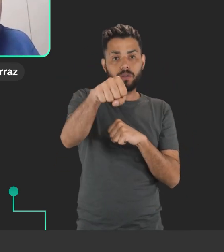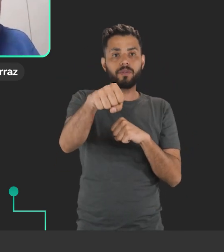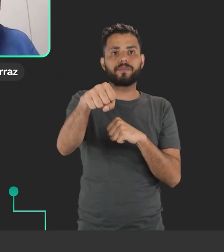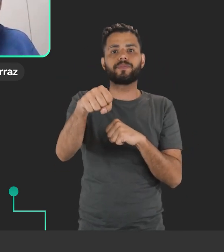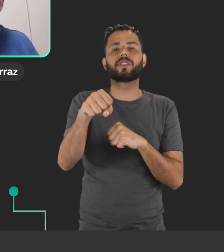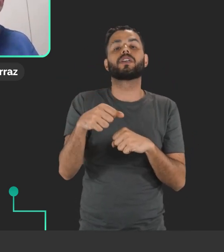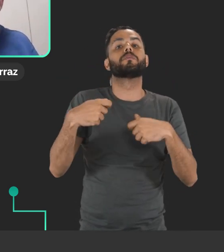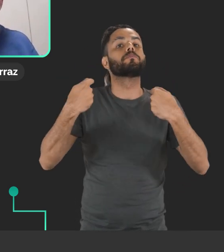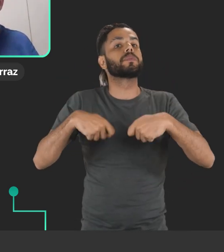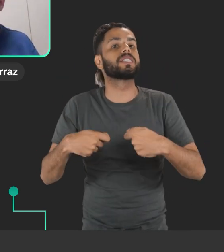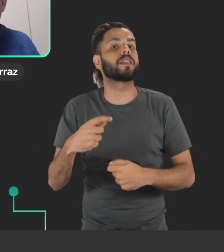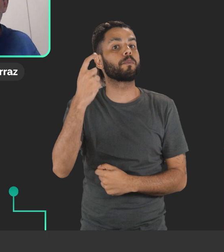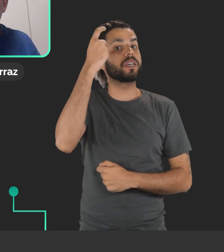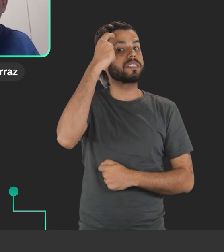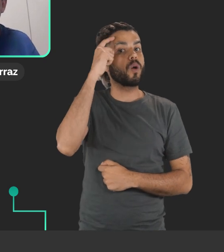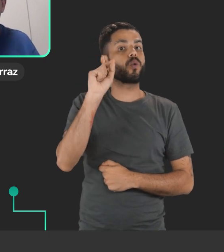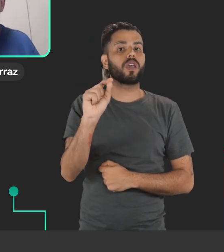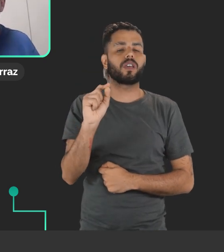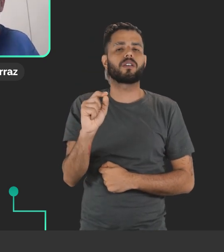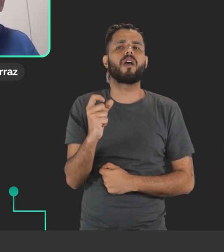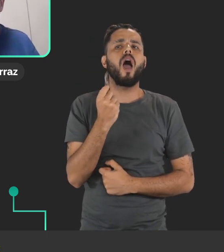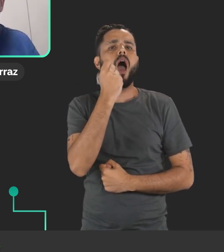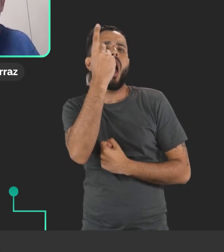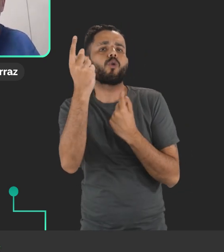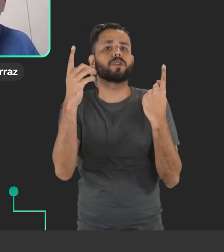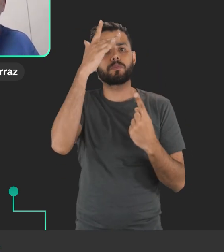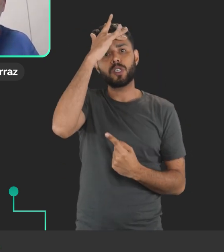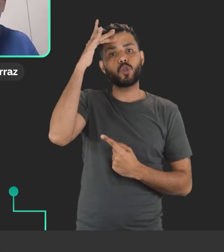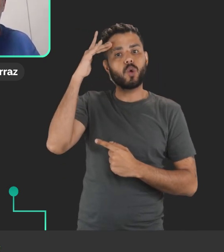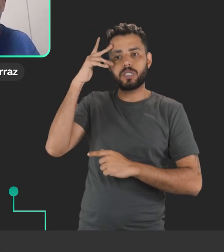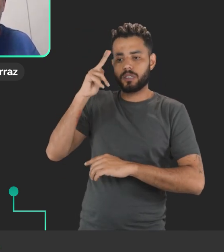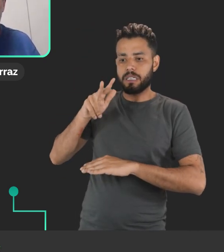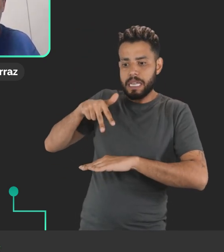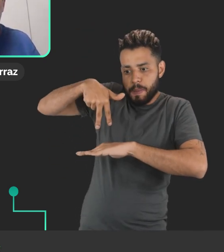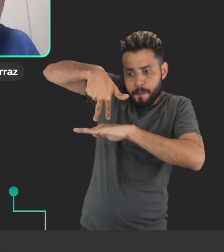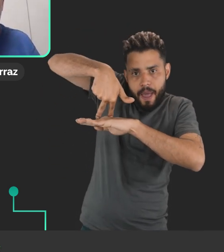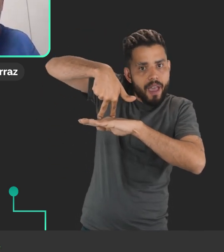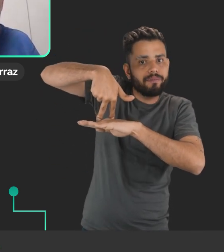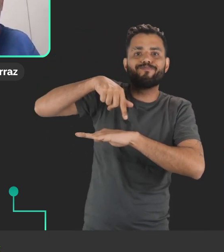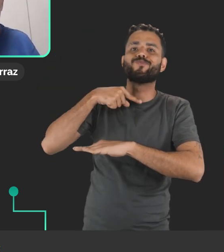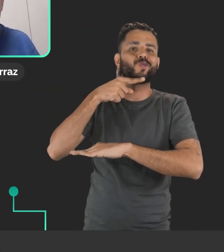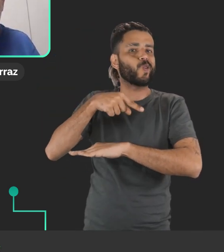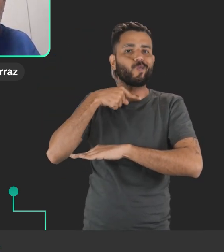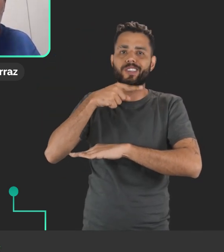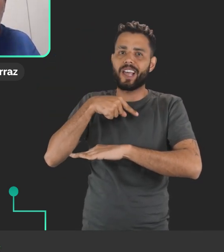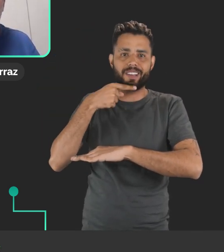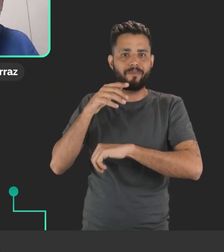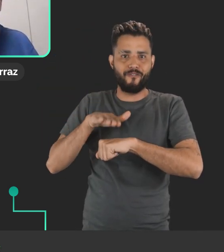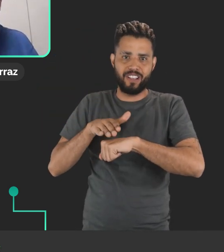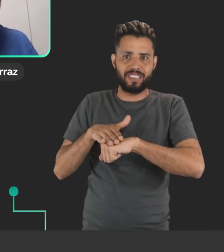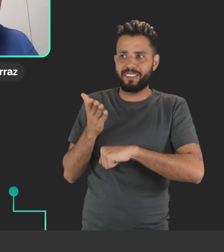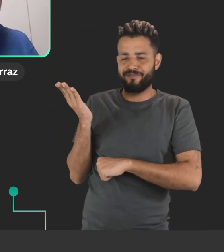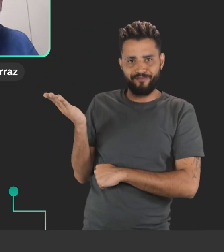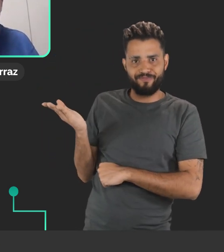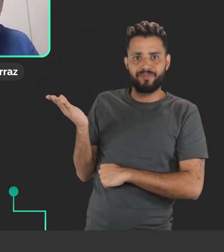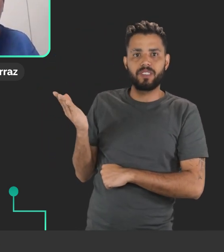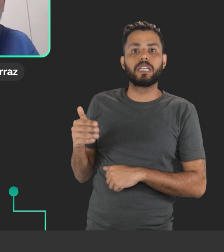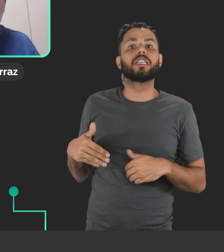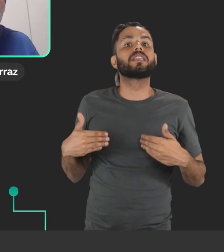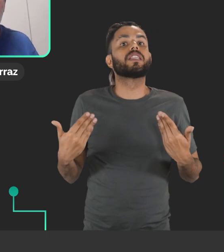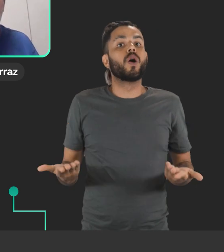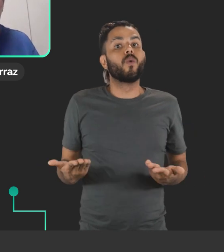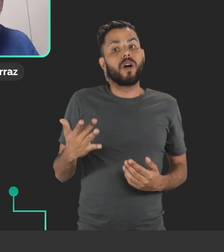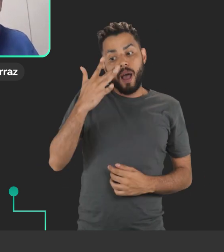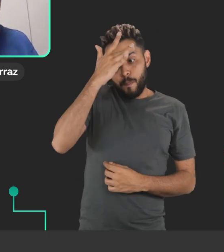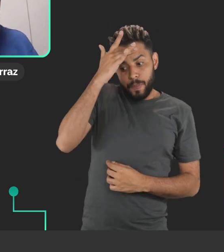A gente tem que considerar que algumas pessoas podem não conseguir ficar de pé para executar essas ações. Então, a gente tem que